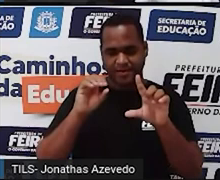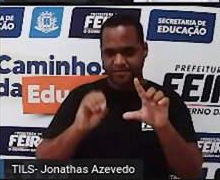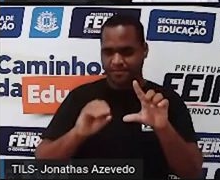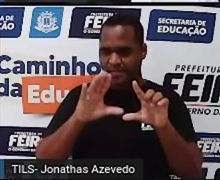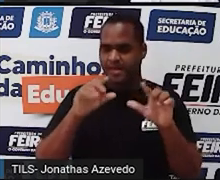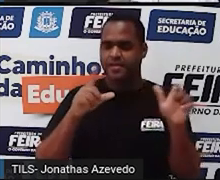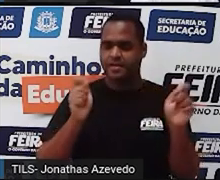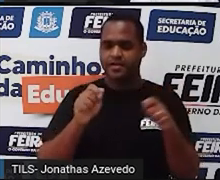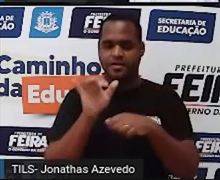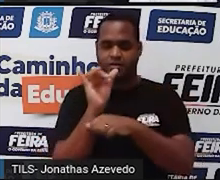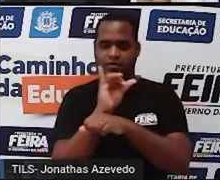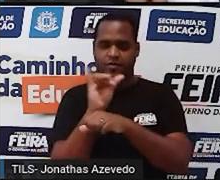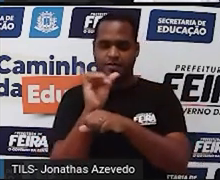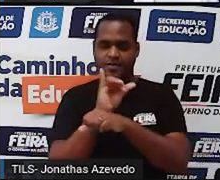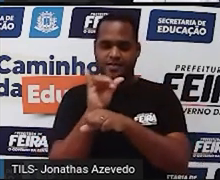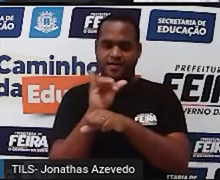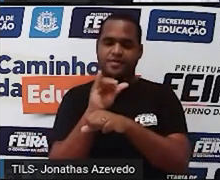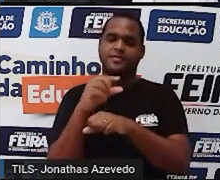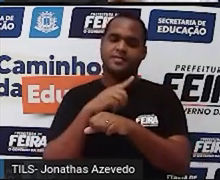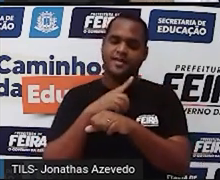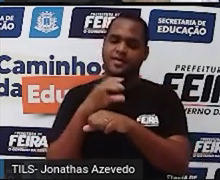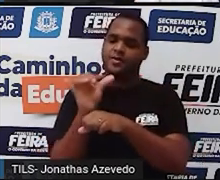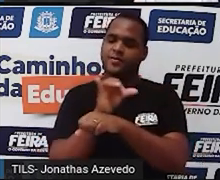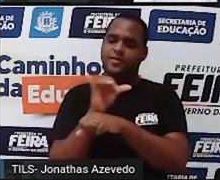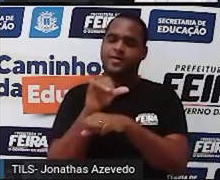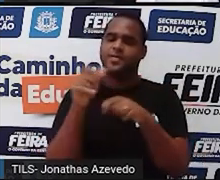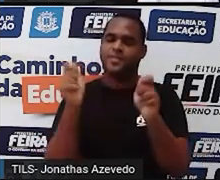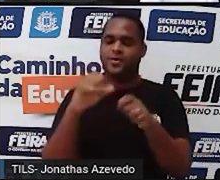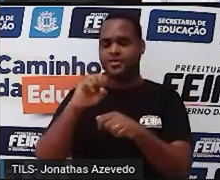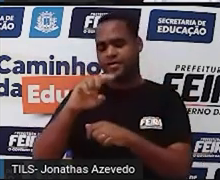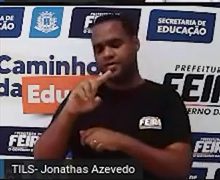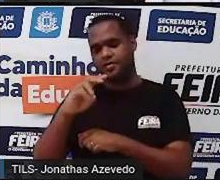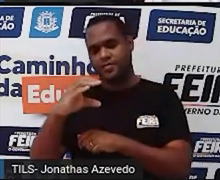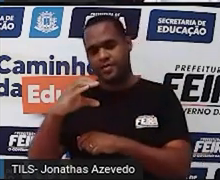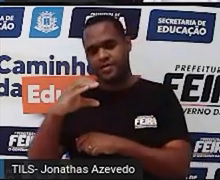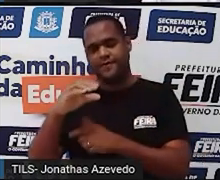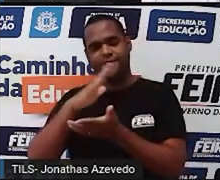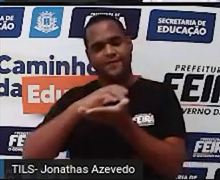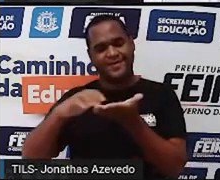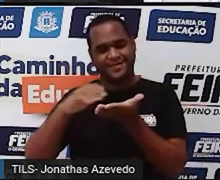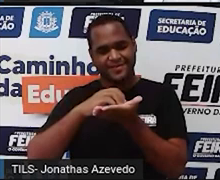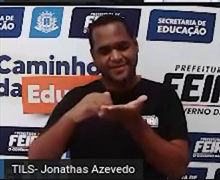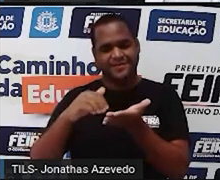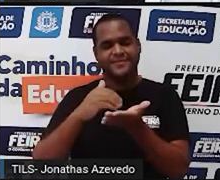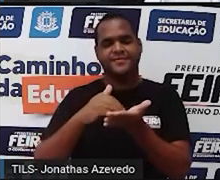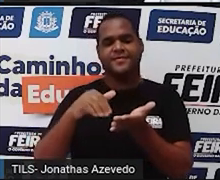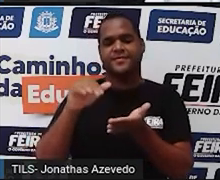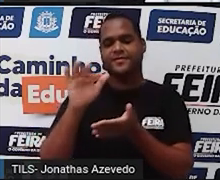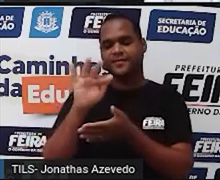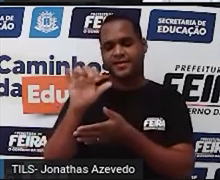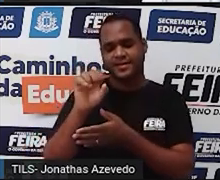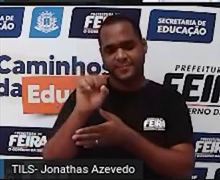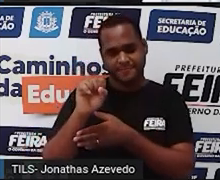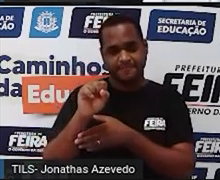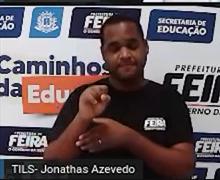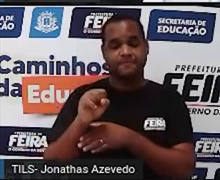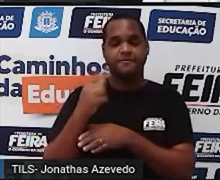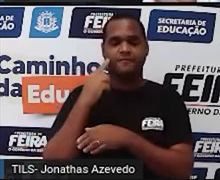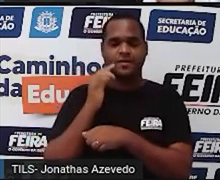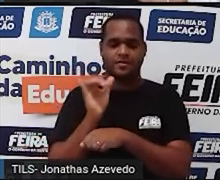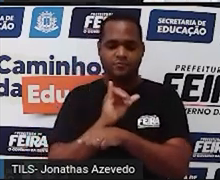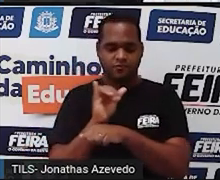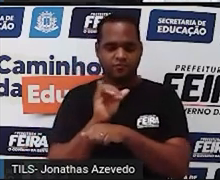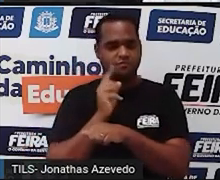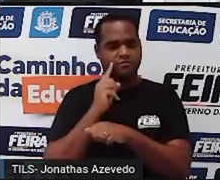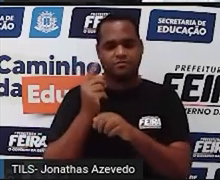no nosso canal do YouTube, o canal do YouTube Seduc Feira de Santana. Você pode chegar lá no YouTube,